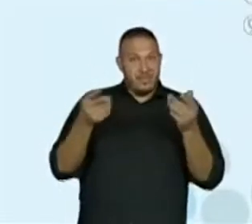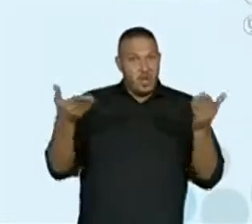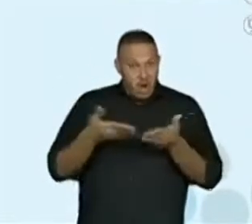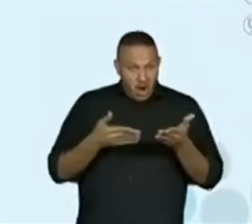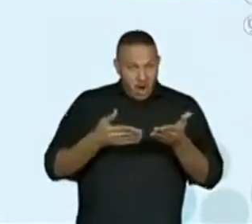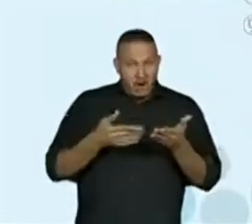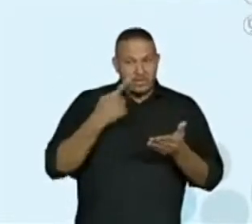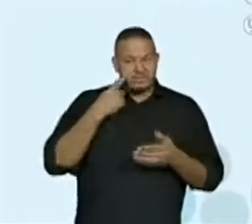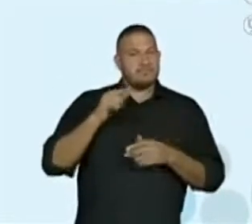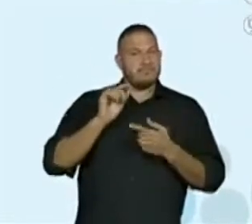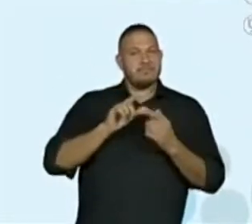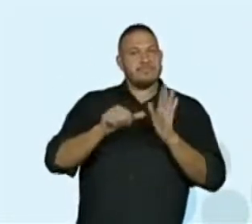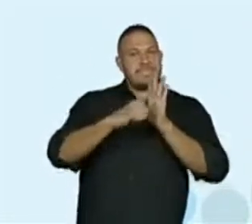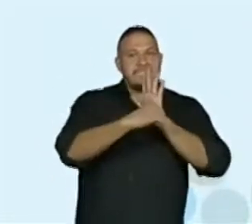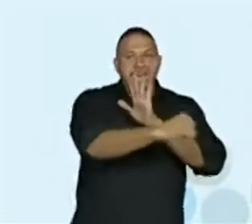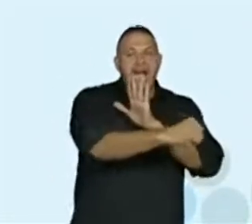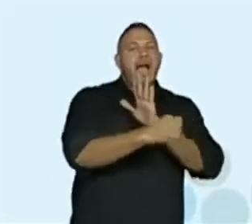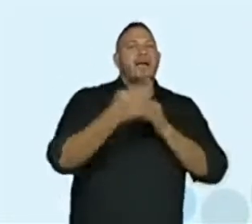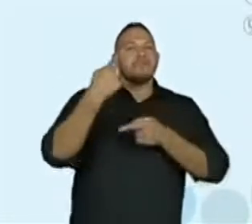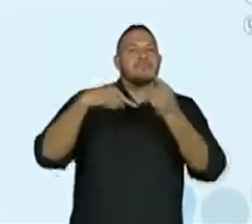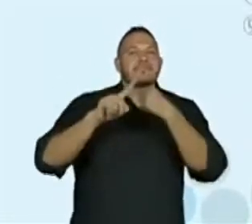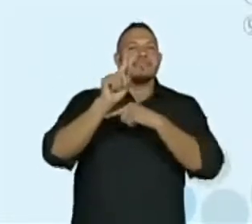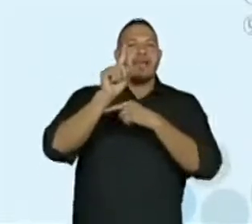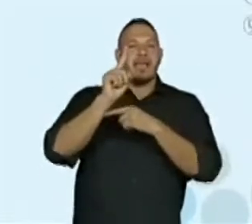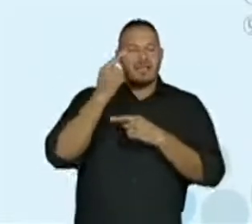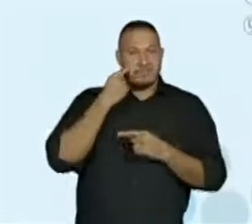trechos, atenção.